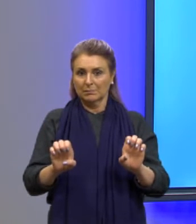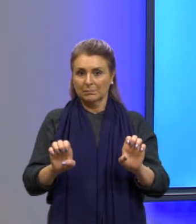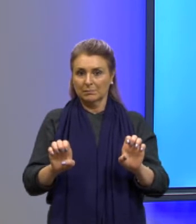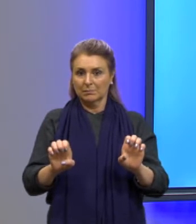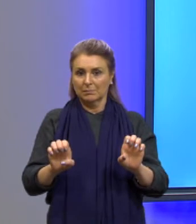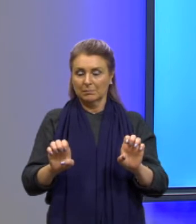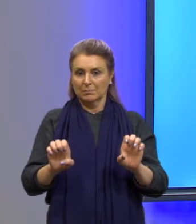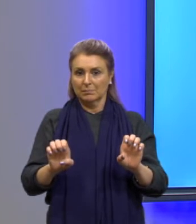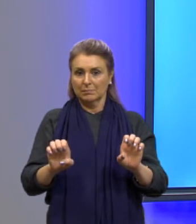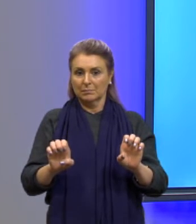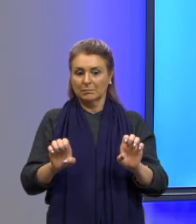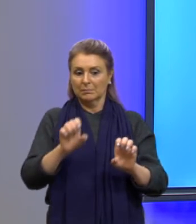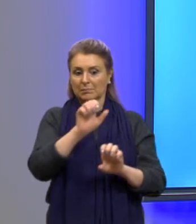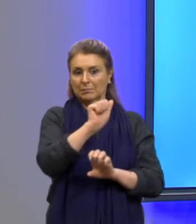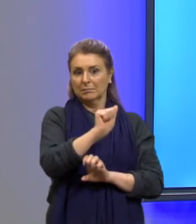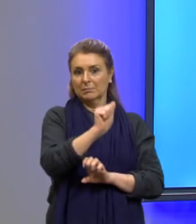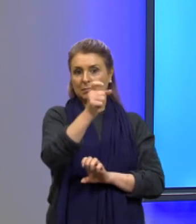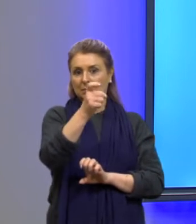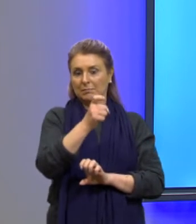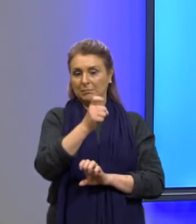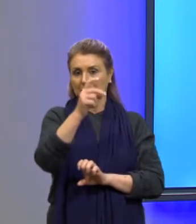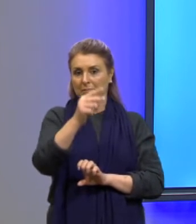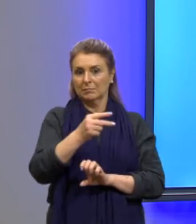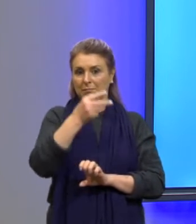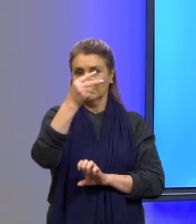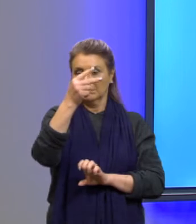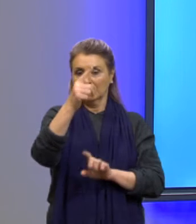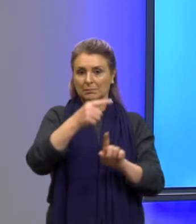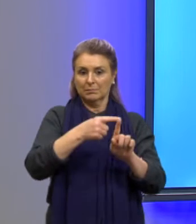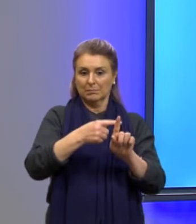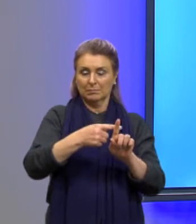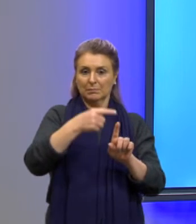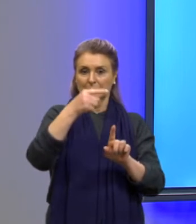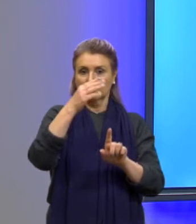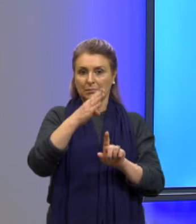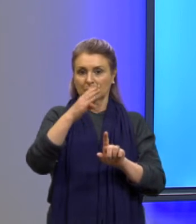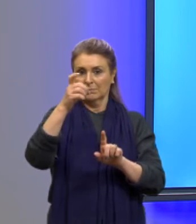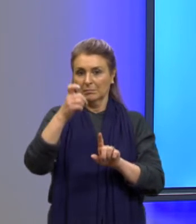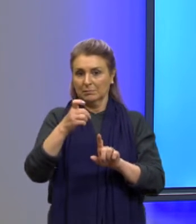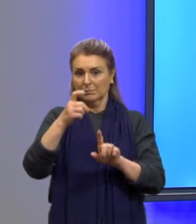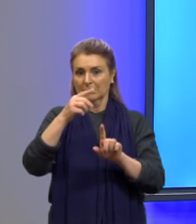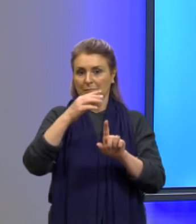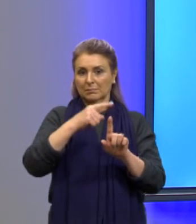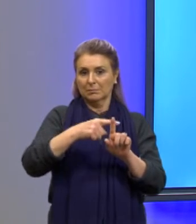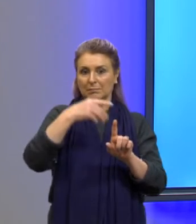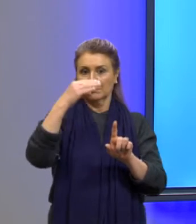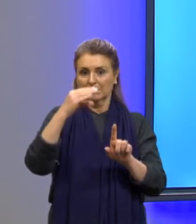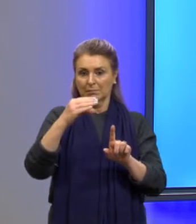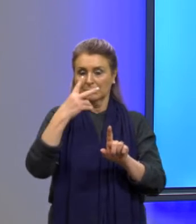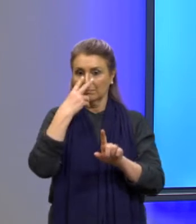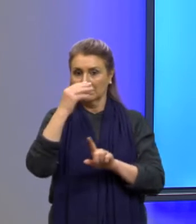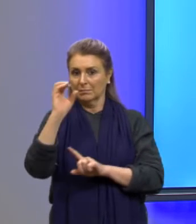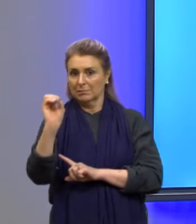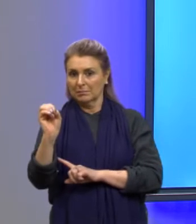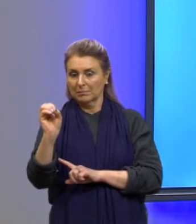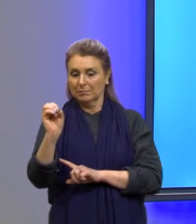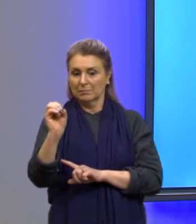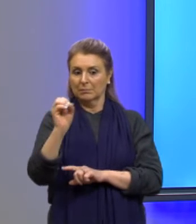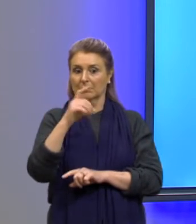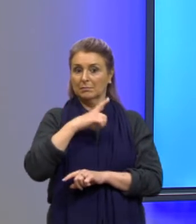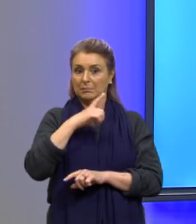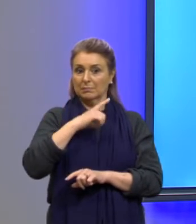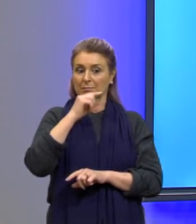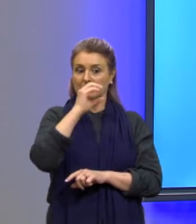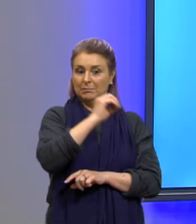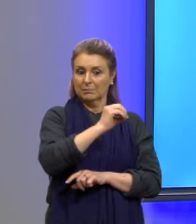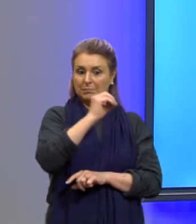diz que AX ao quadrado mais BX mais C é igual a 0 e se eu tenho o ponto 00 ou seja